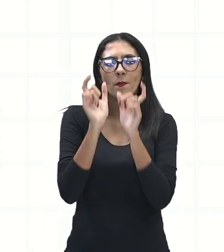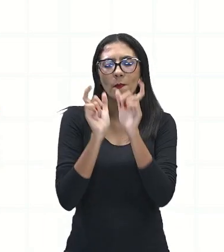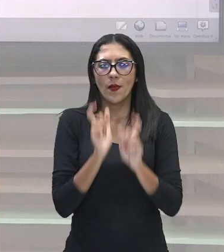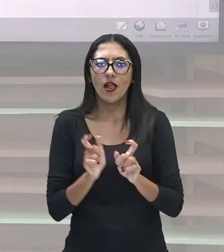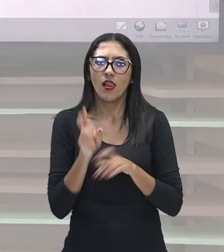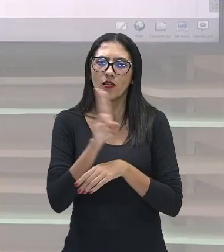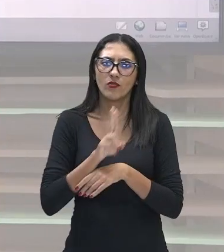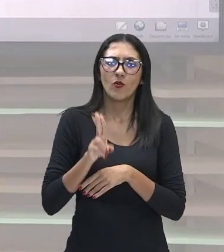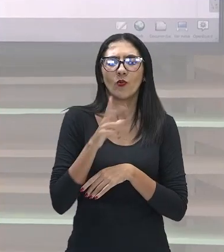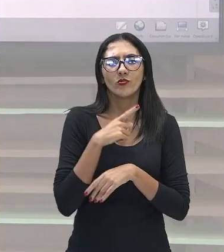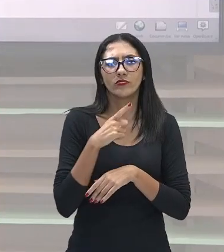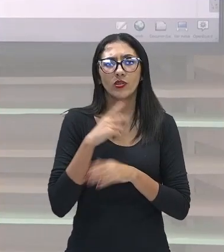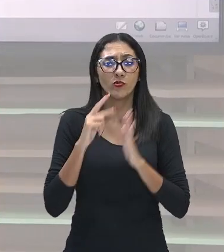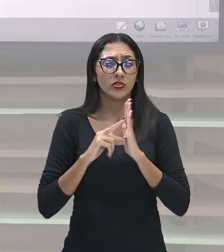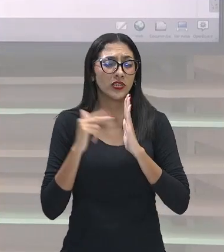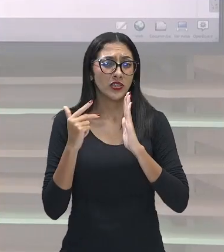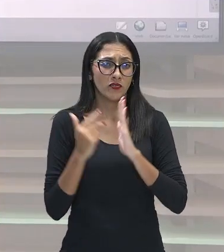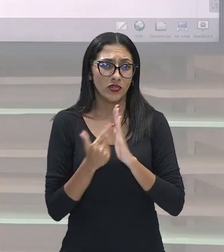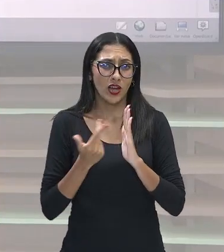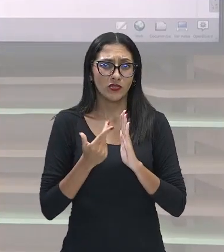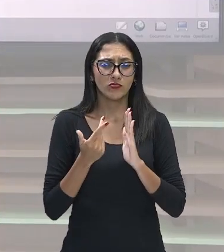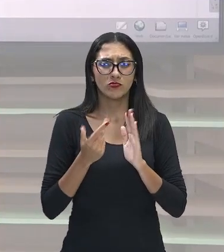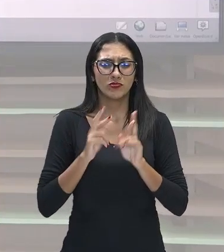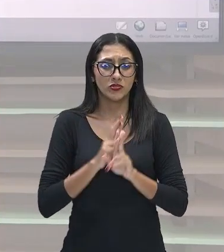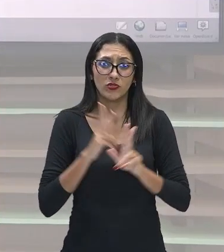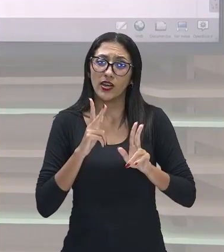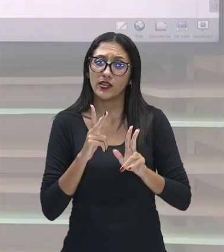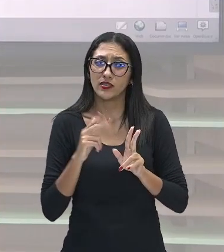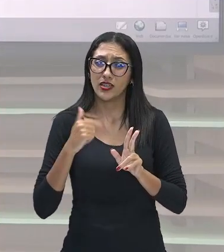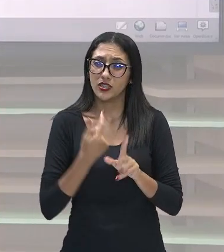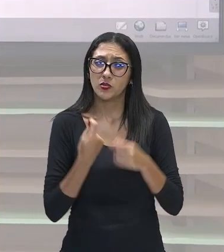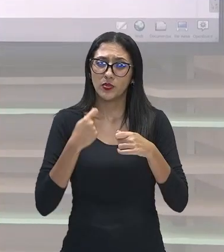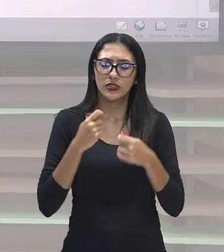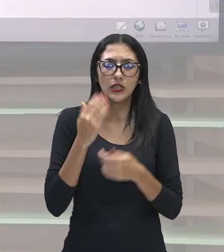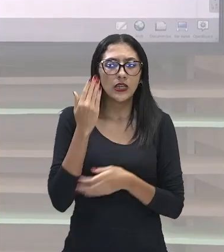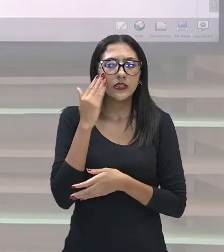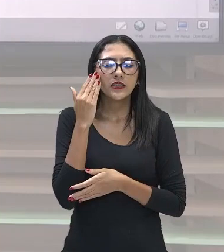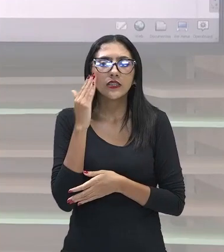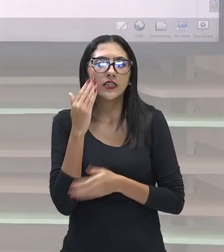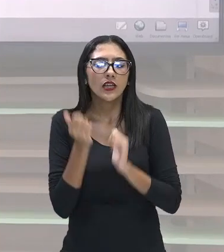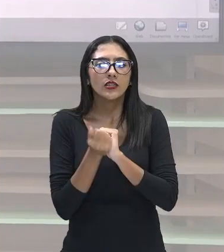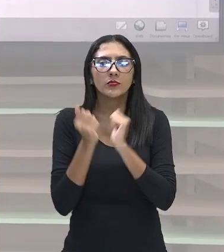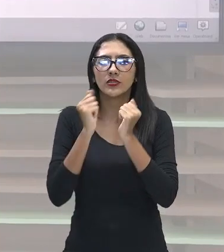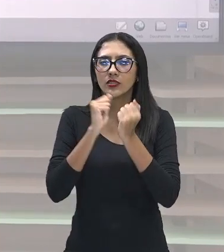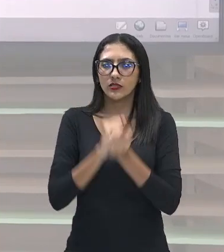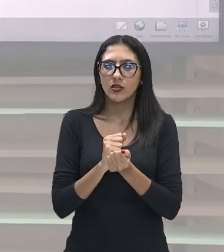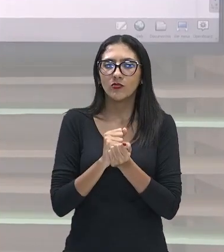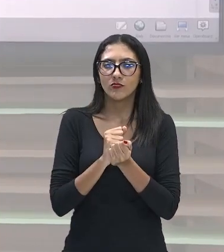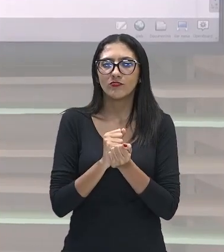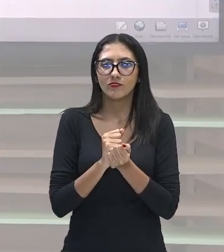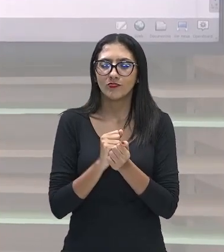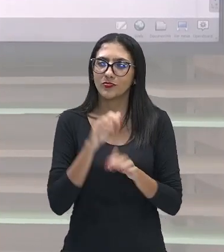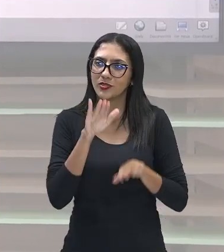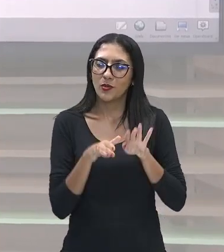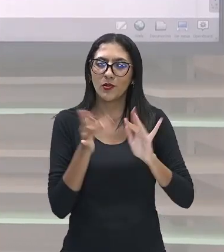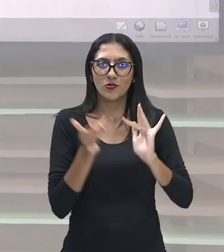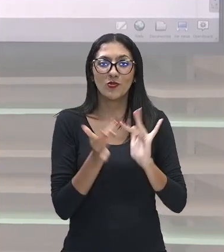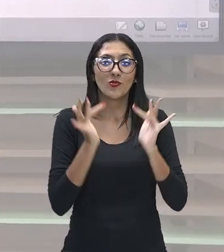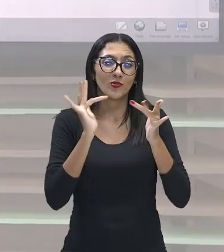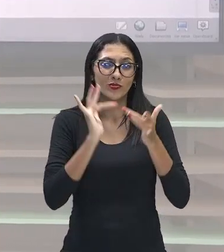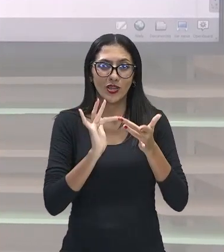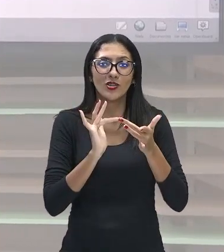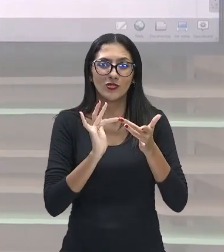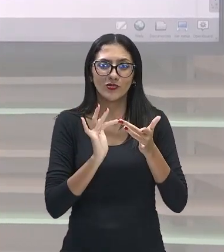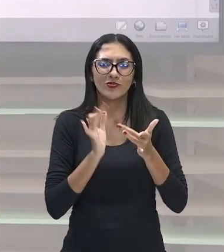provocar um efeito de sentido. E aí, a gente tem que fazer essa interpretação que é adequada, conforme o contexto da frase que a gente está